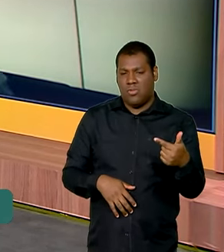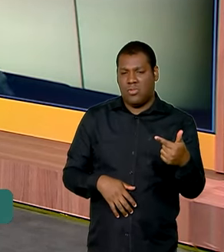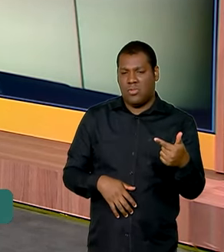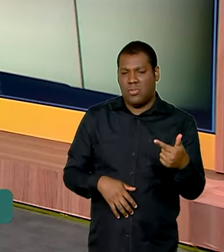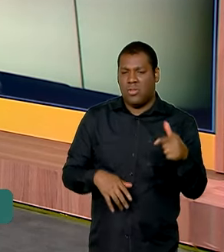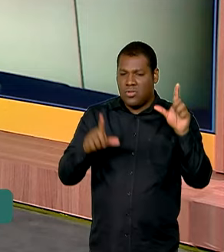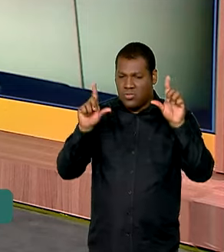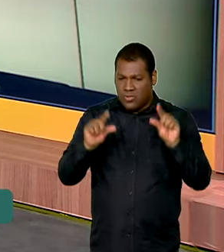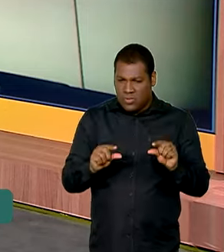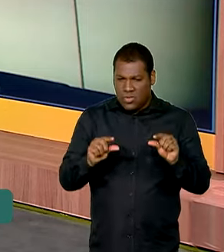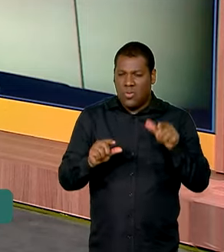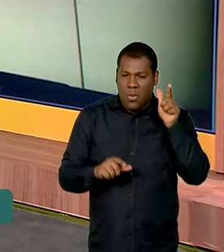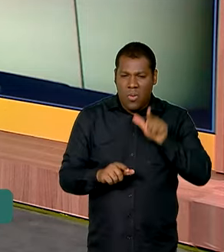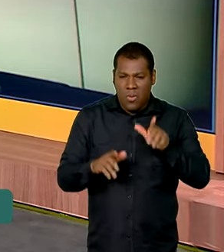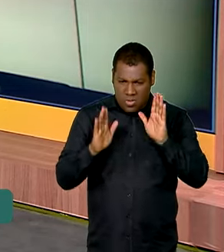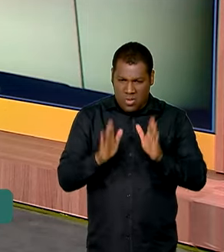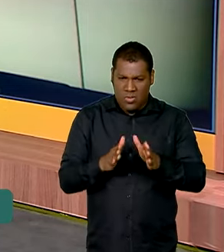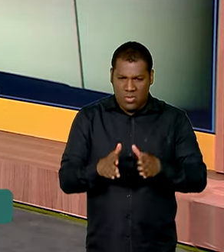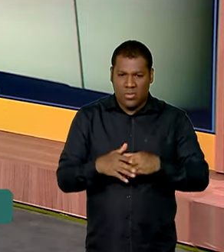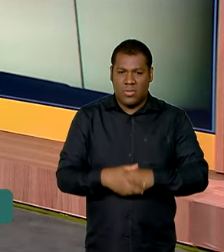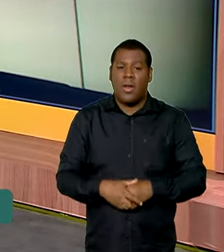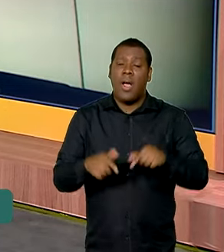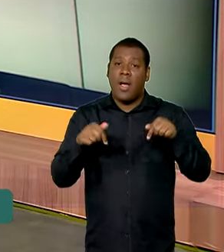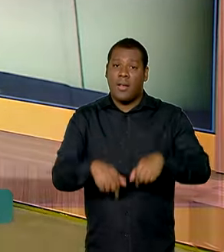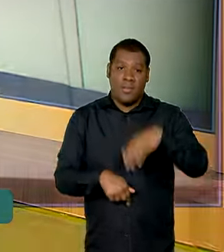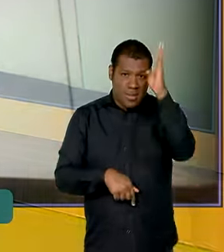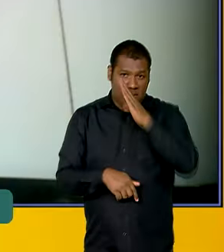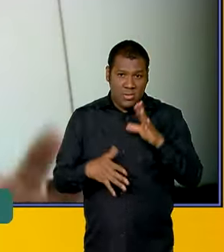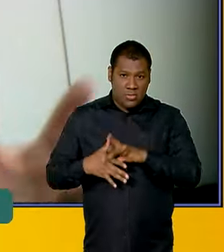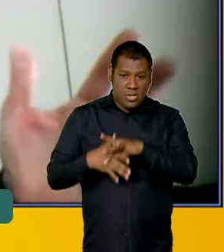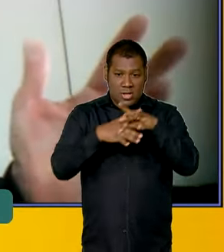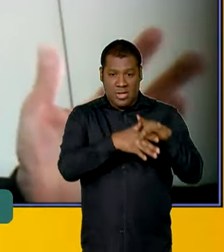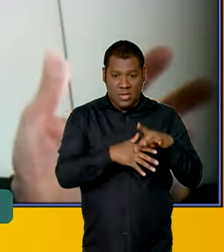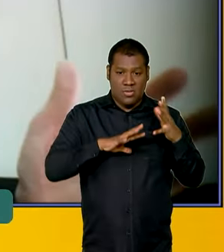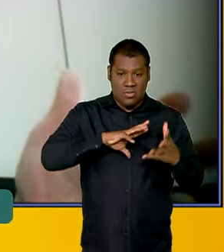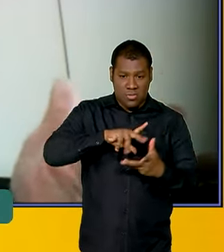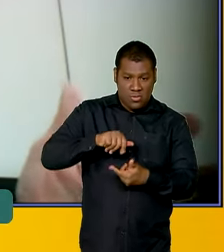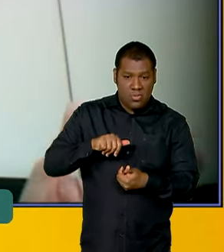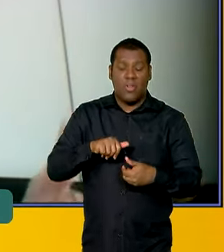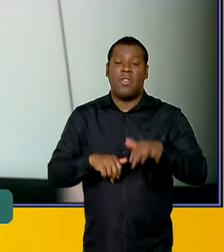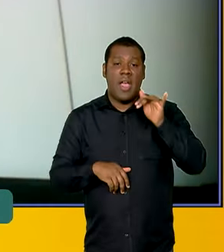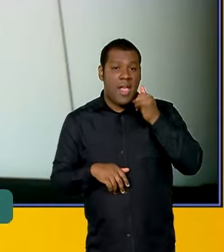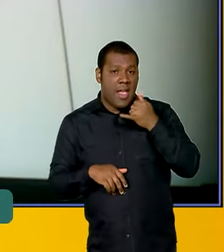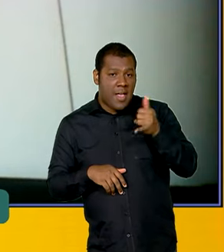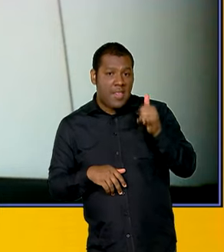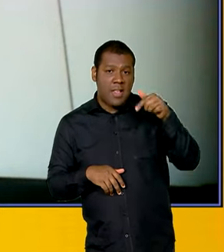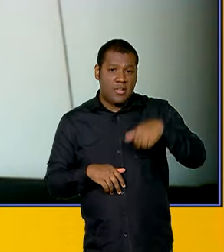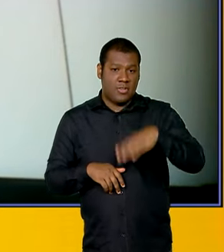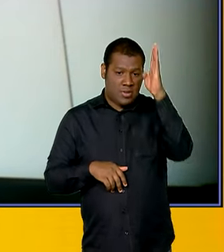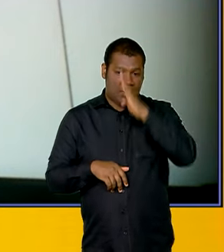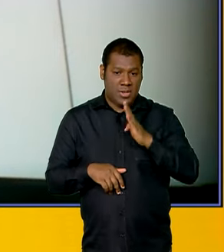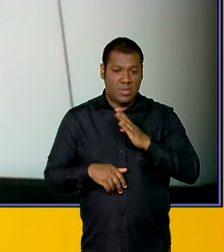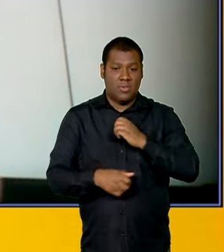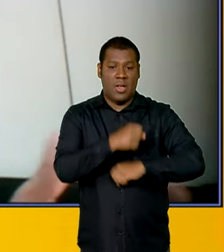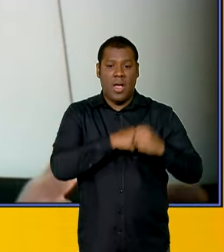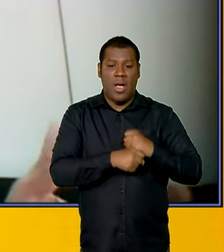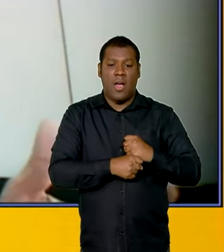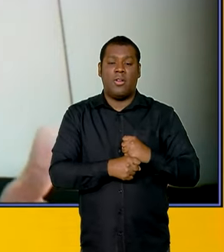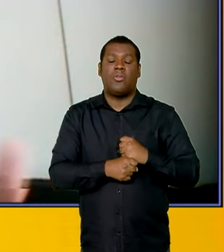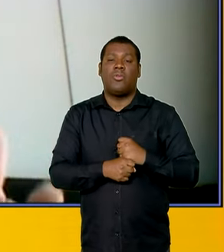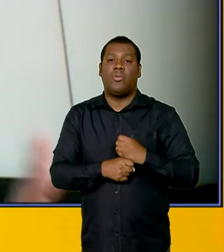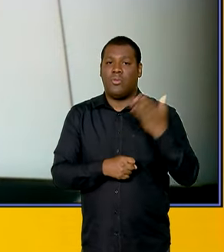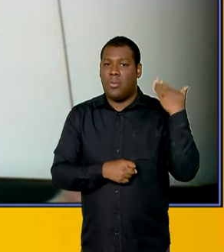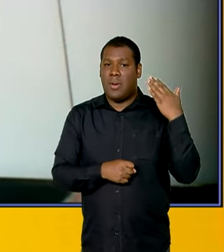Bom, como eu disse, o Brasil está na vanguarda, está na liderança mundial. Se você pegar a matriz energética brasileira, por exemplo, hoje, no ano passado, 48